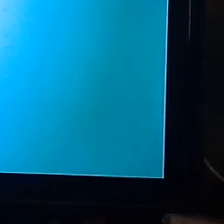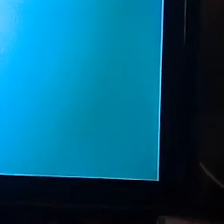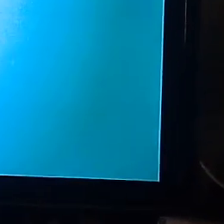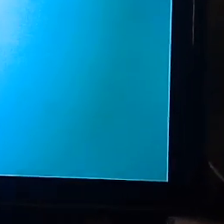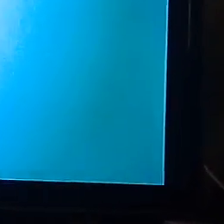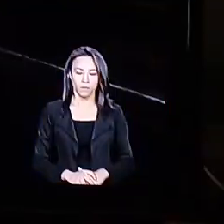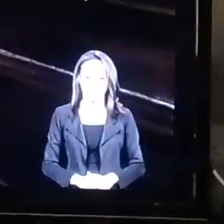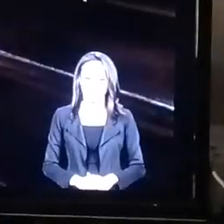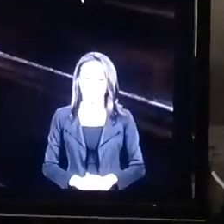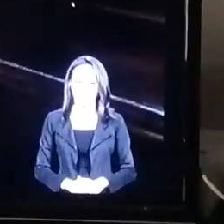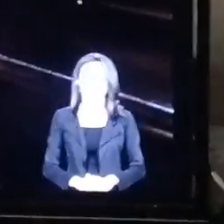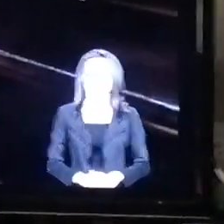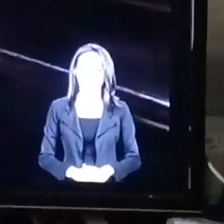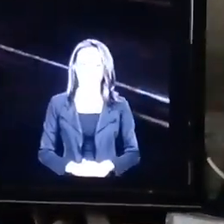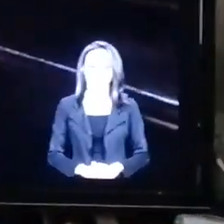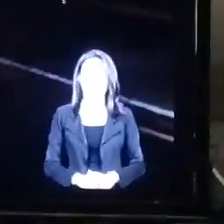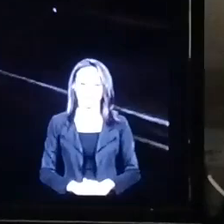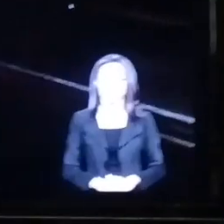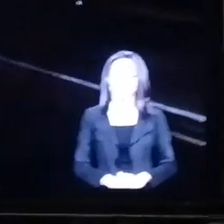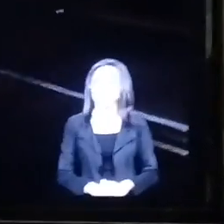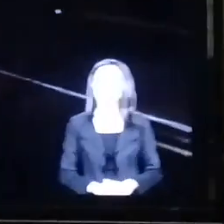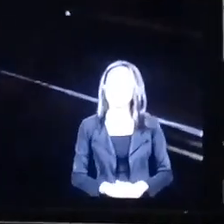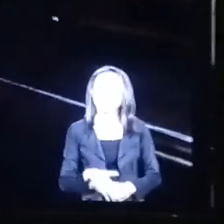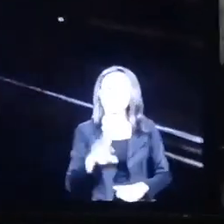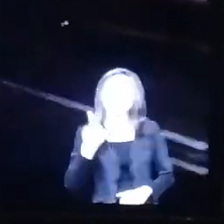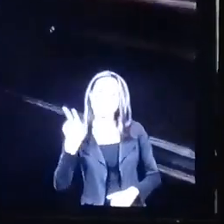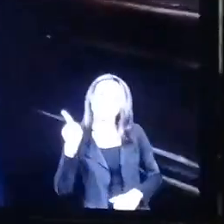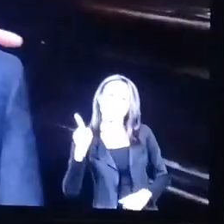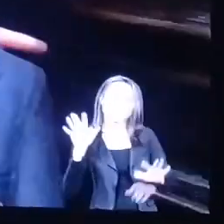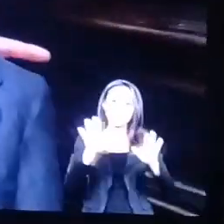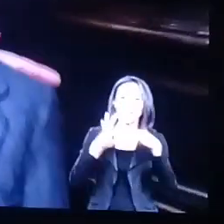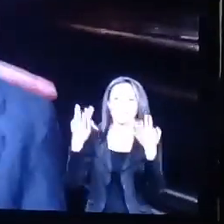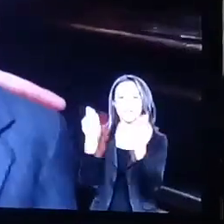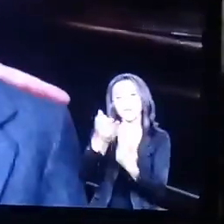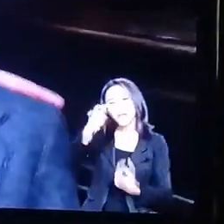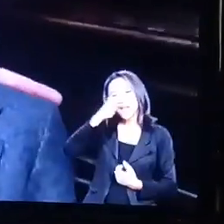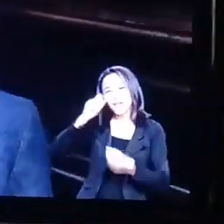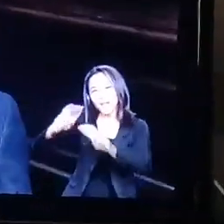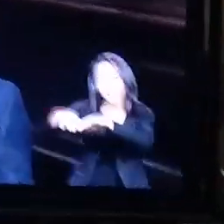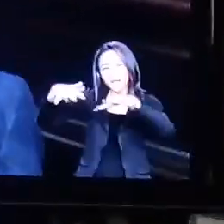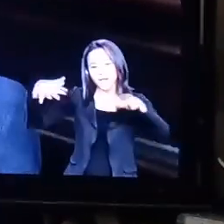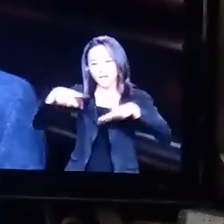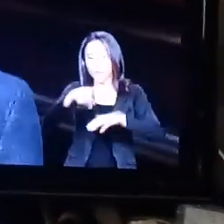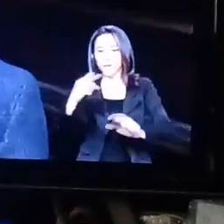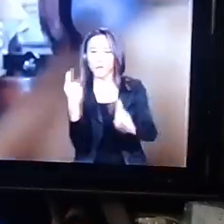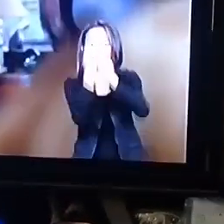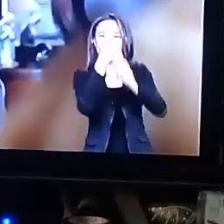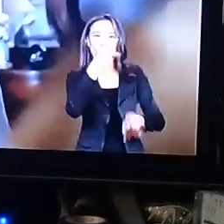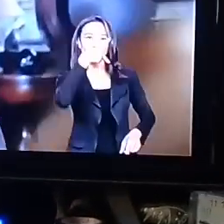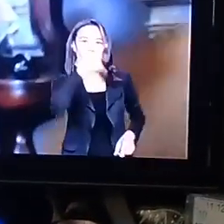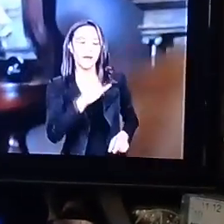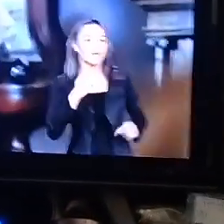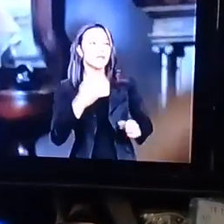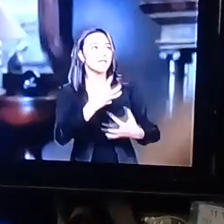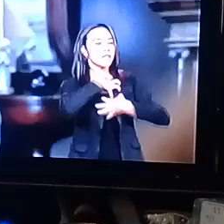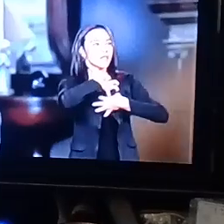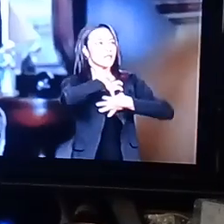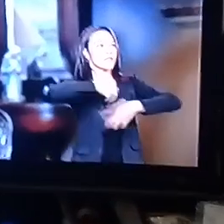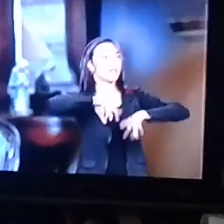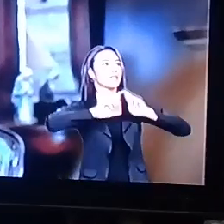Mas eu já esqueci Escreveu o livro E aí tem a série, né? Seu dinheiro é capim